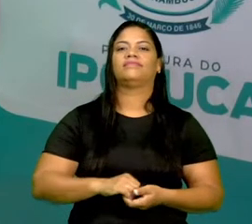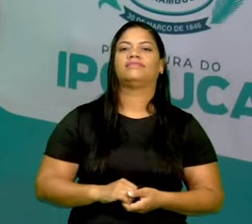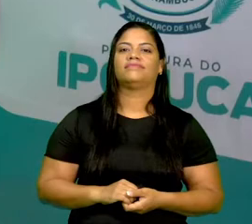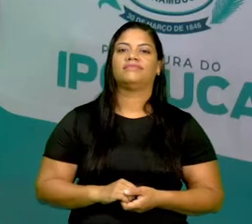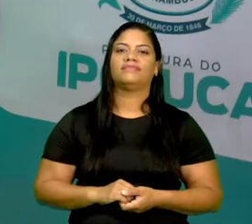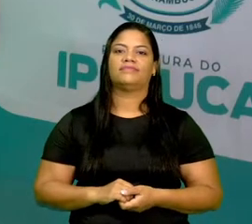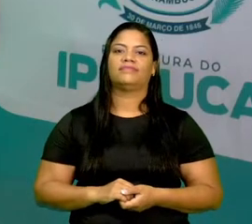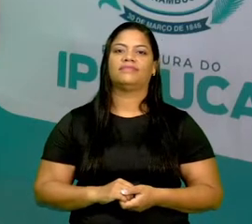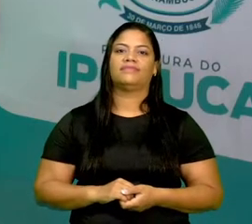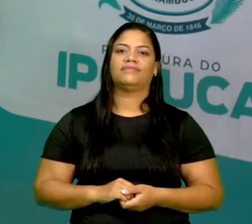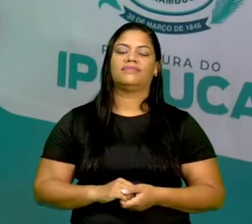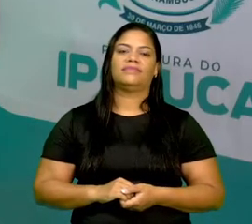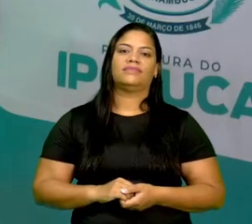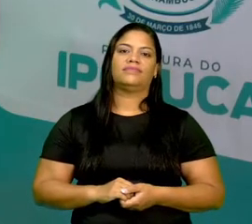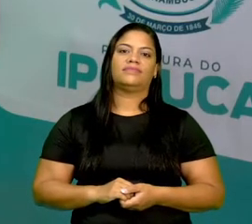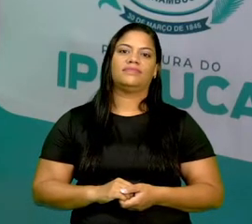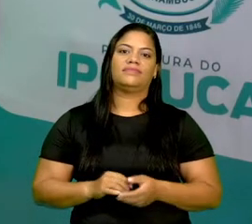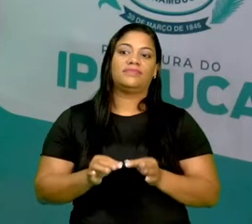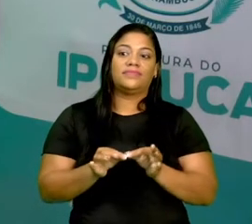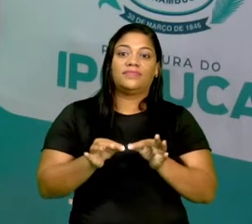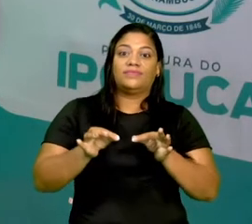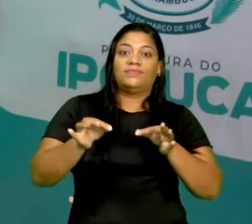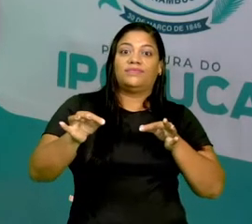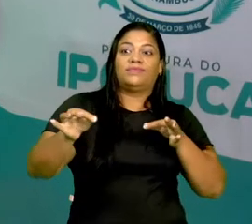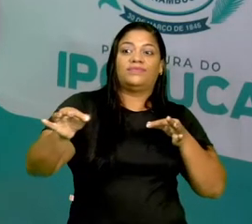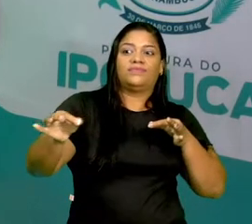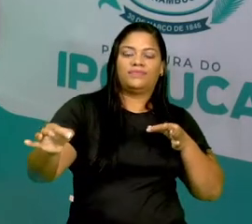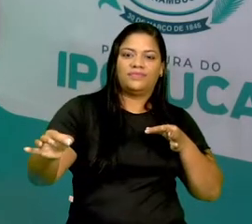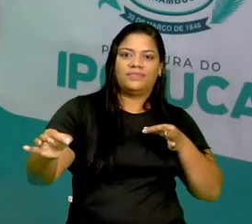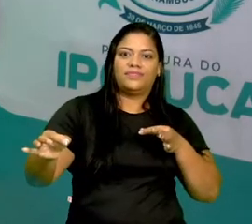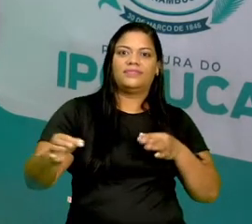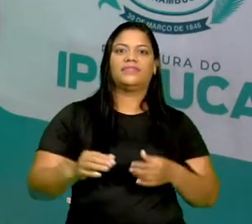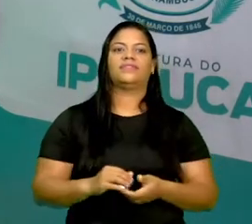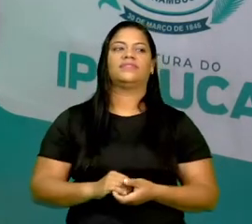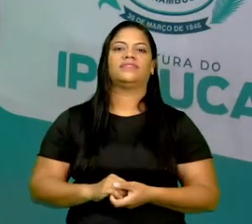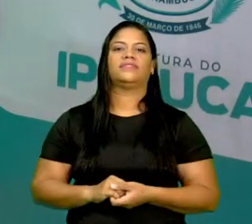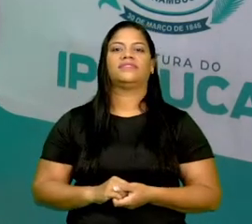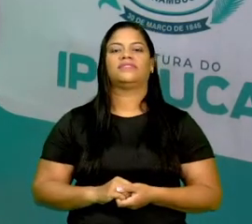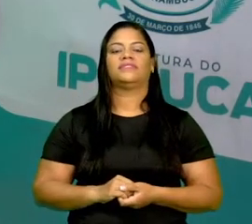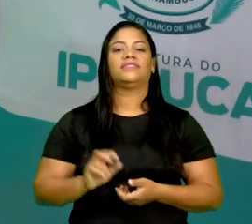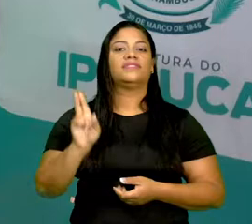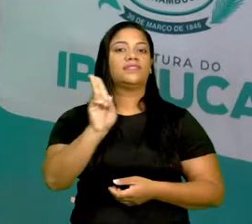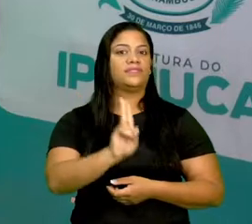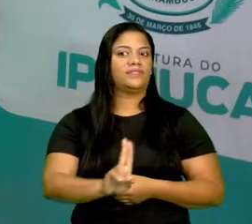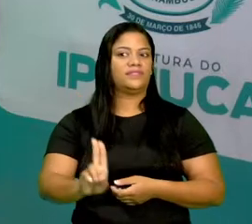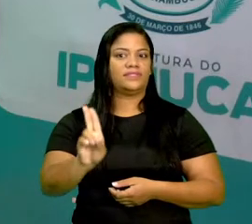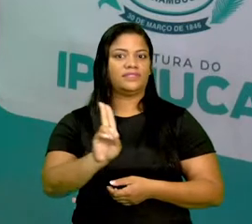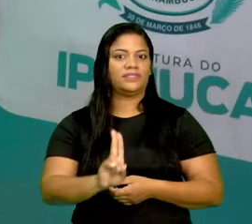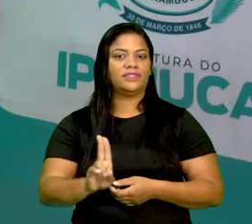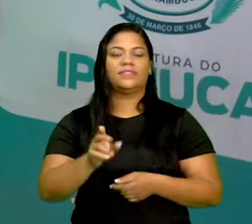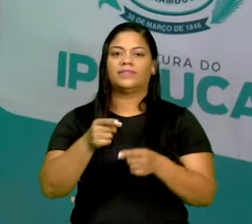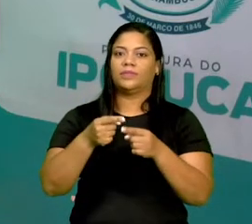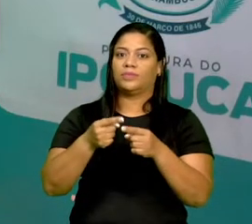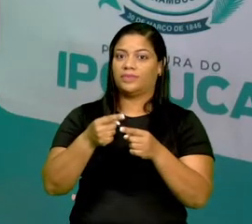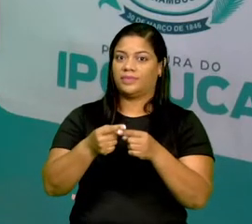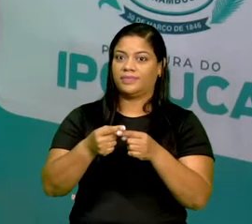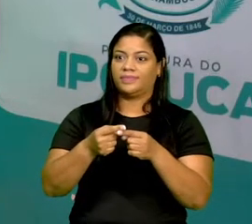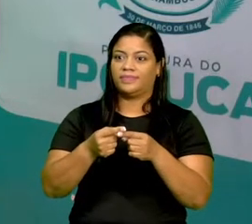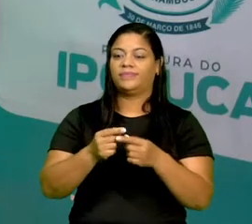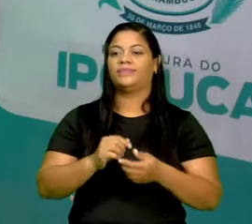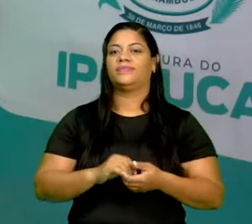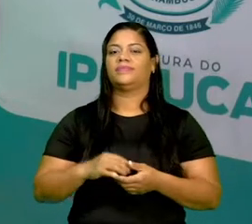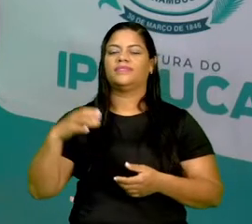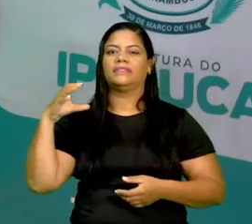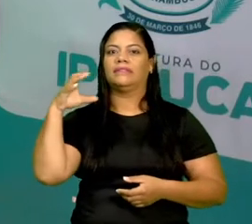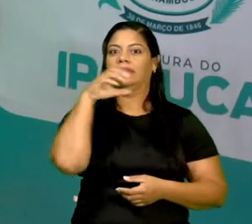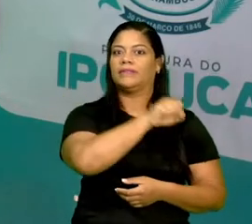em locais de grande distância. Então, esse transporte é utilizado porque são mais